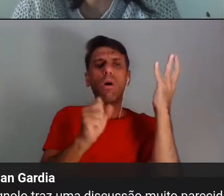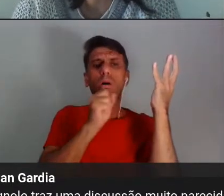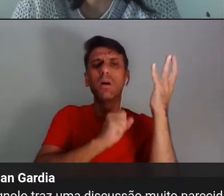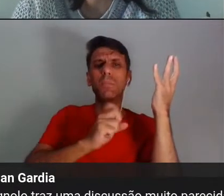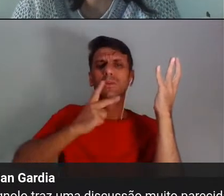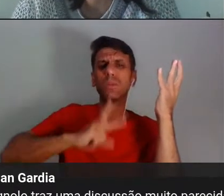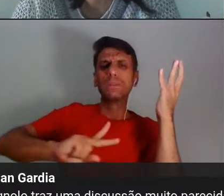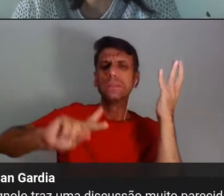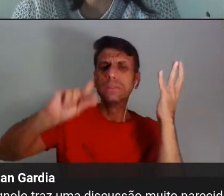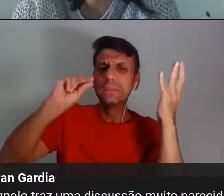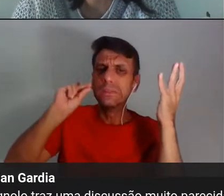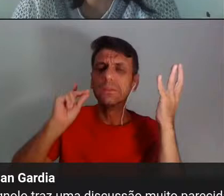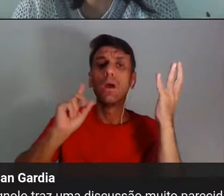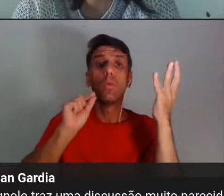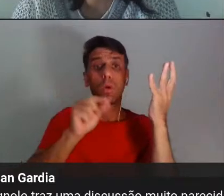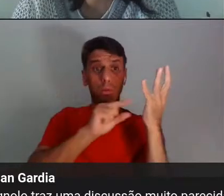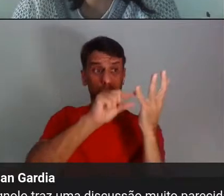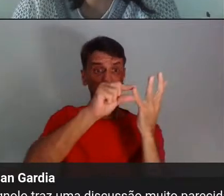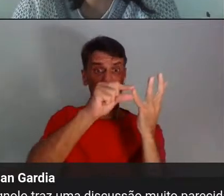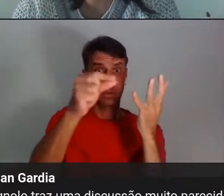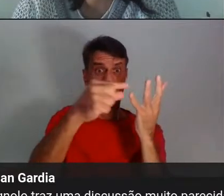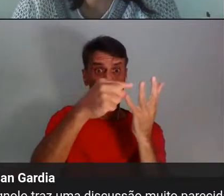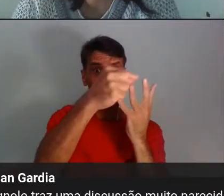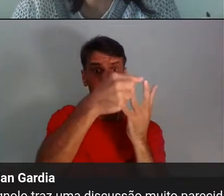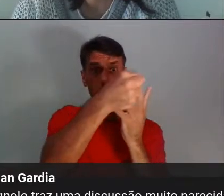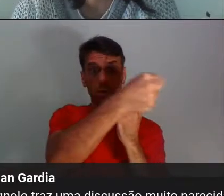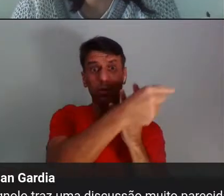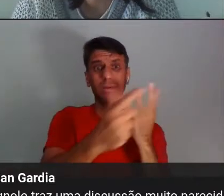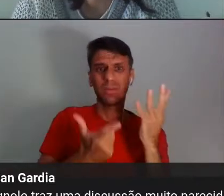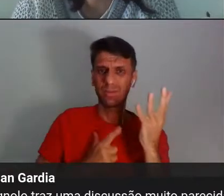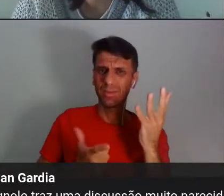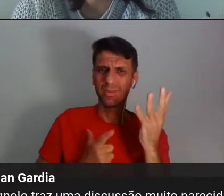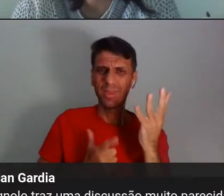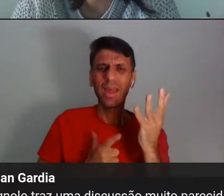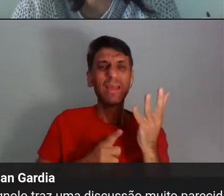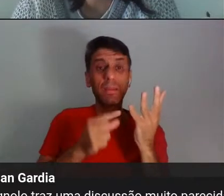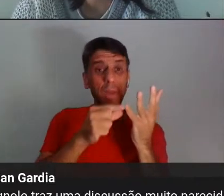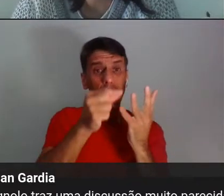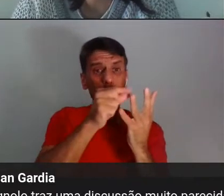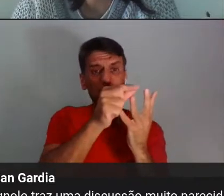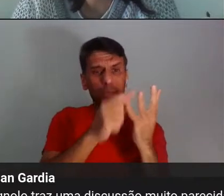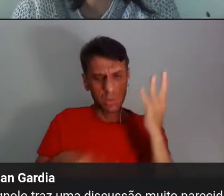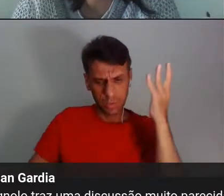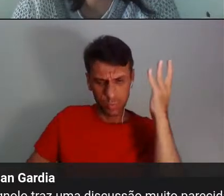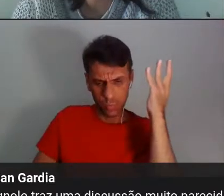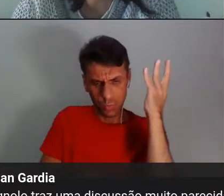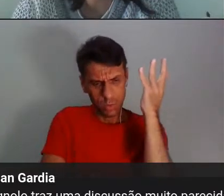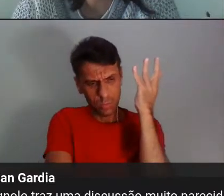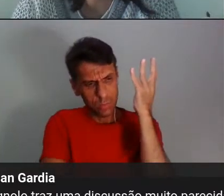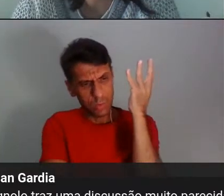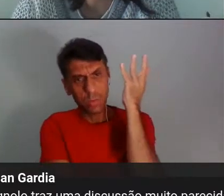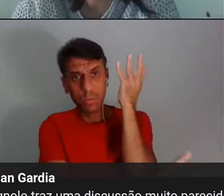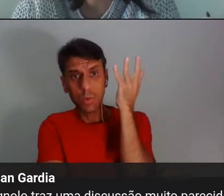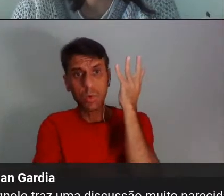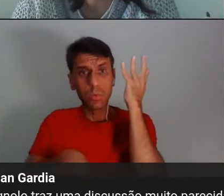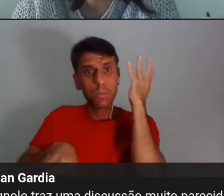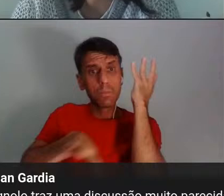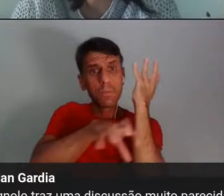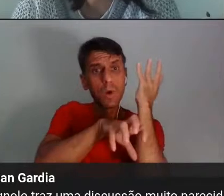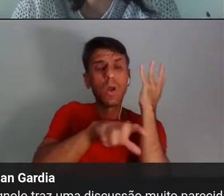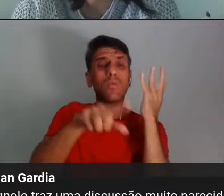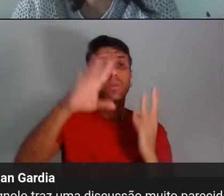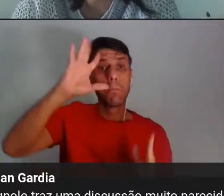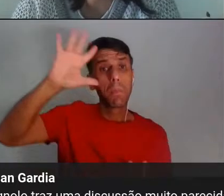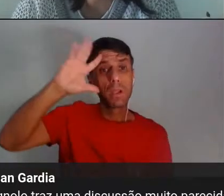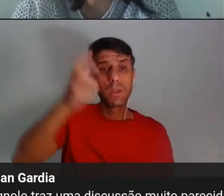um mangue, que não tem uma entrada única, né? Tem várias entradas, várias saídas, você pode pensar como uma grama, você pode pensar como